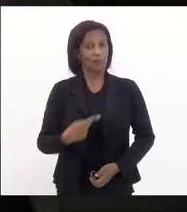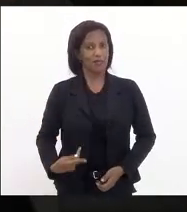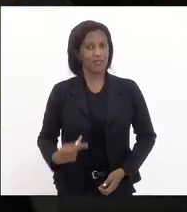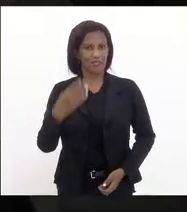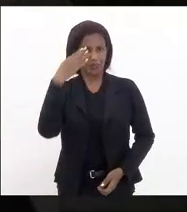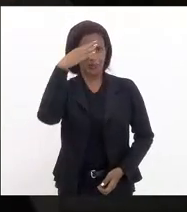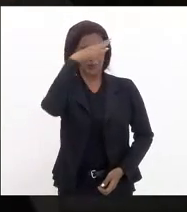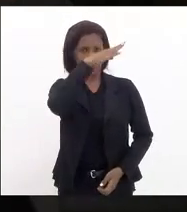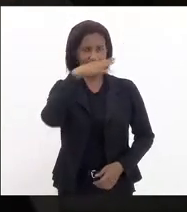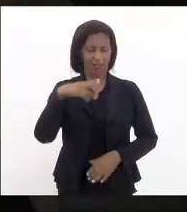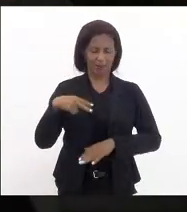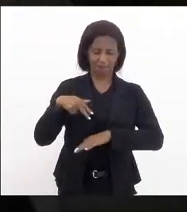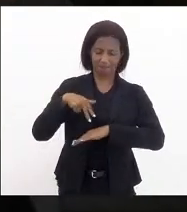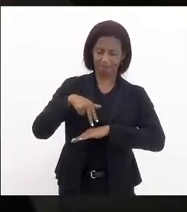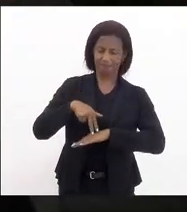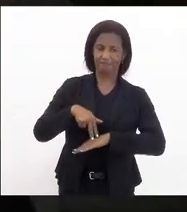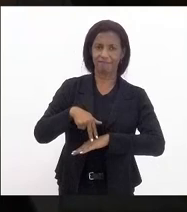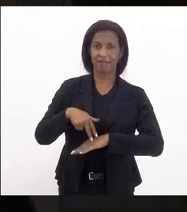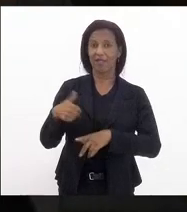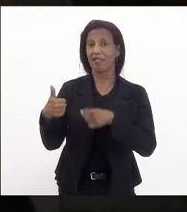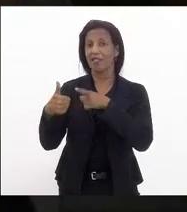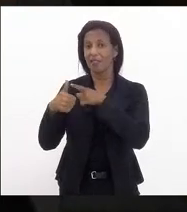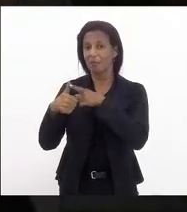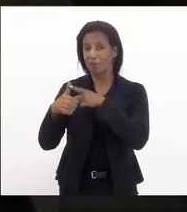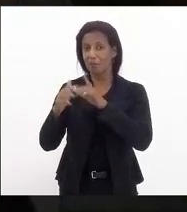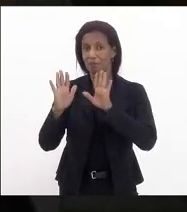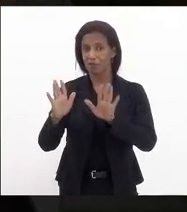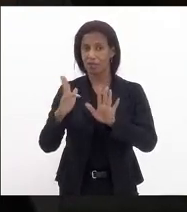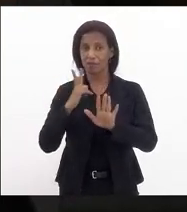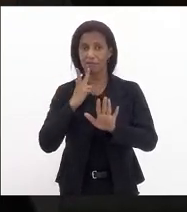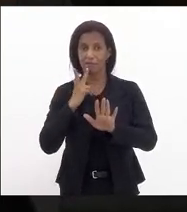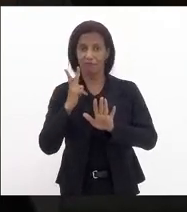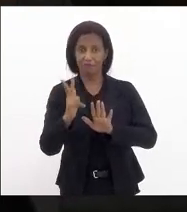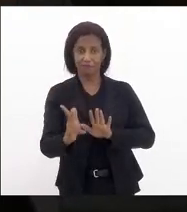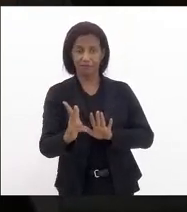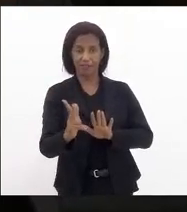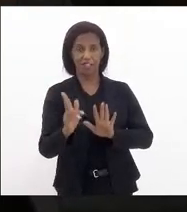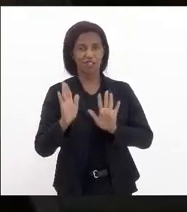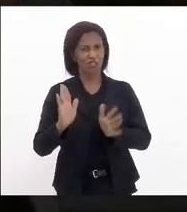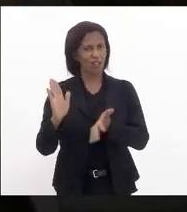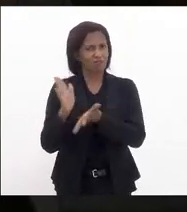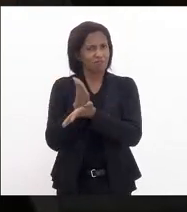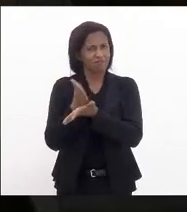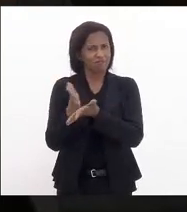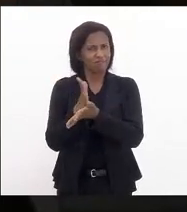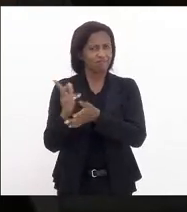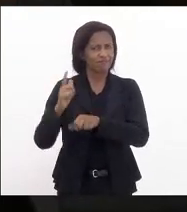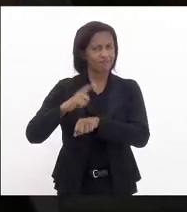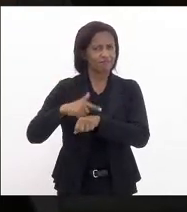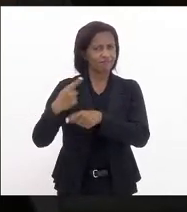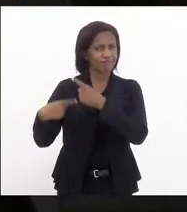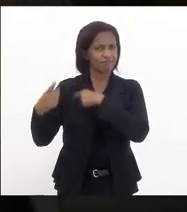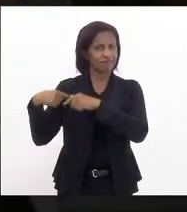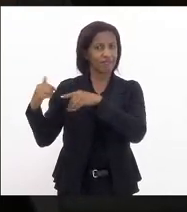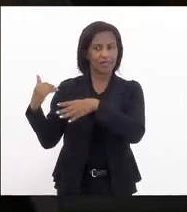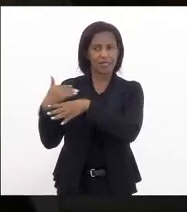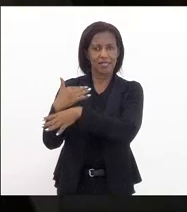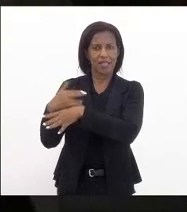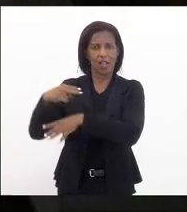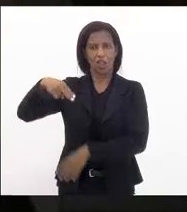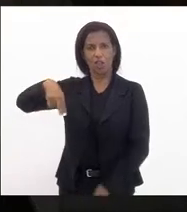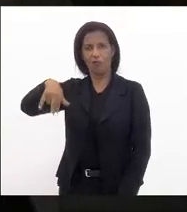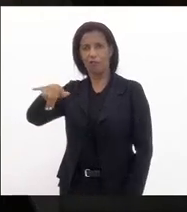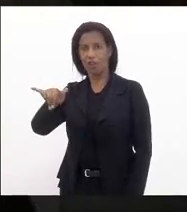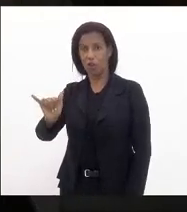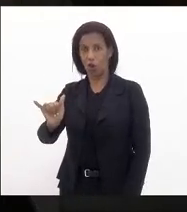em primeiro lugar já é preciso dizer que já há algum tempo que a cidade de Nova York